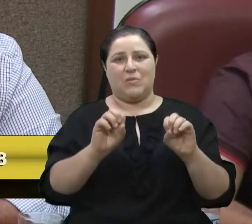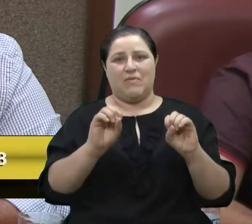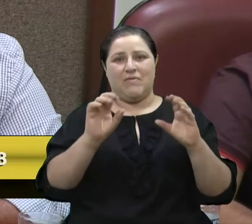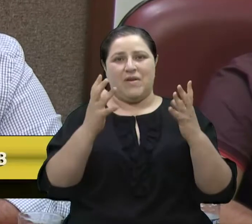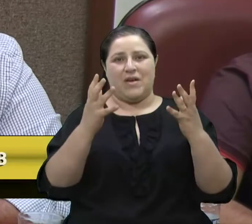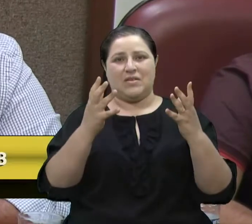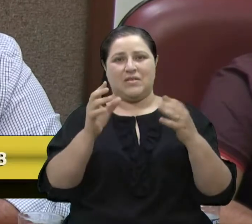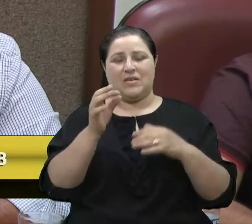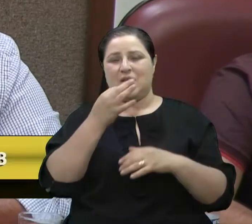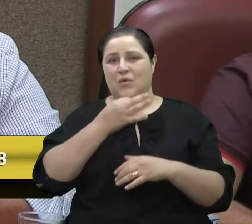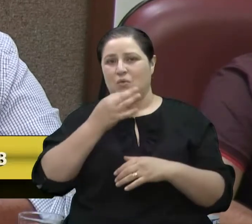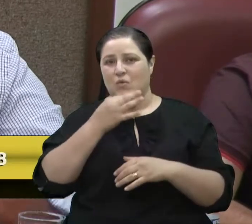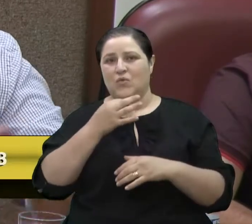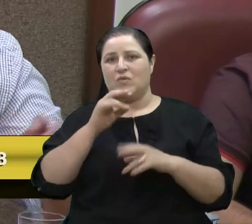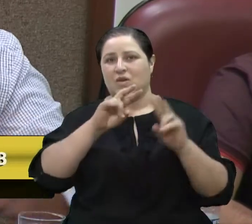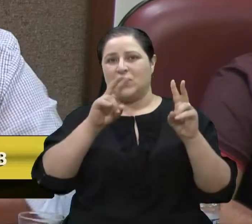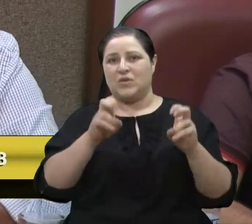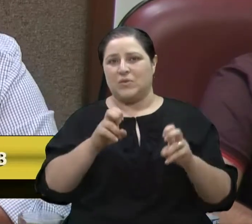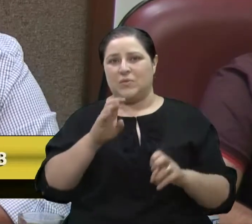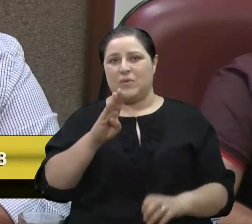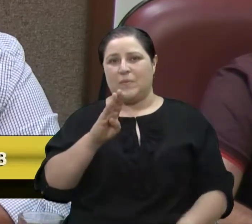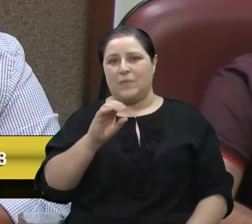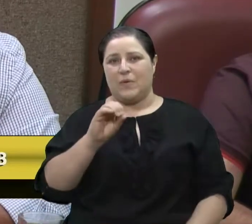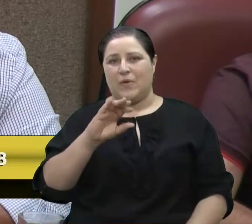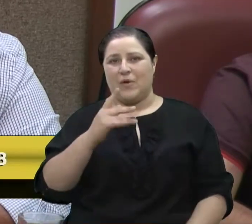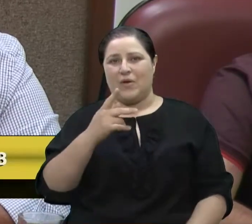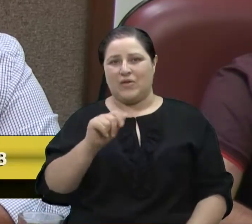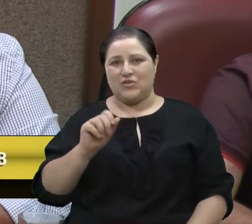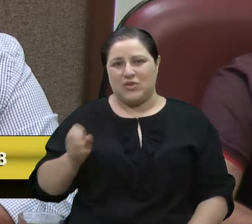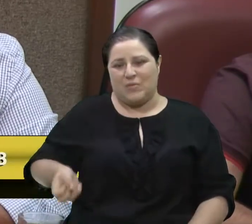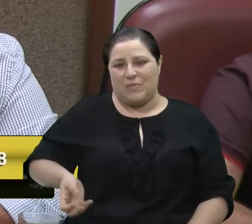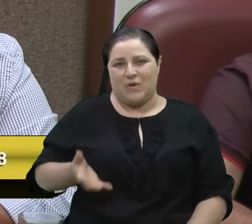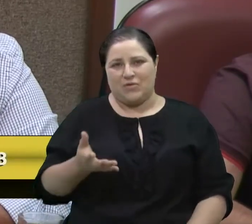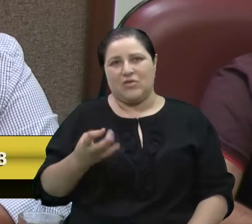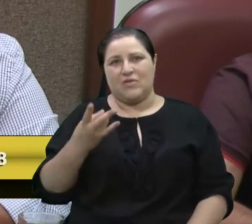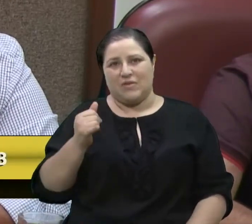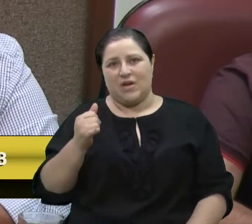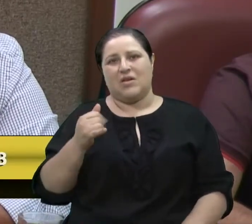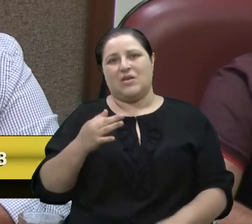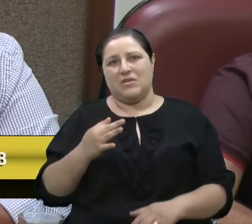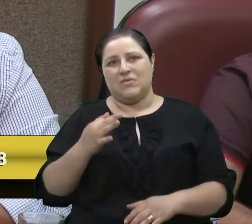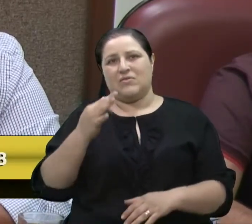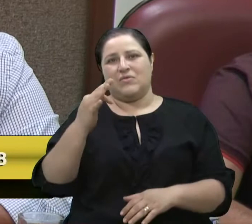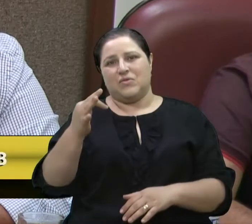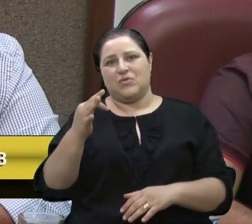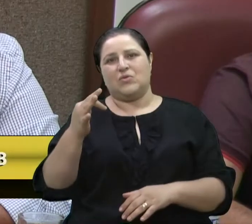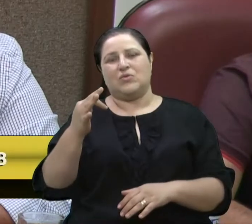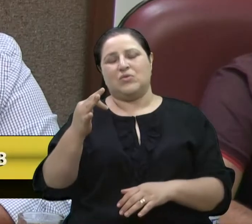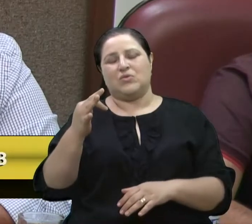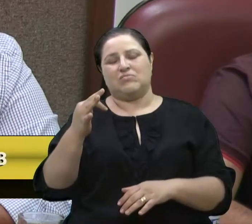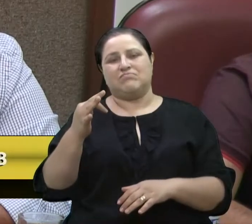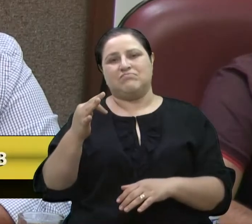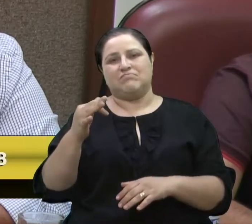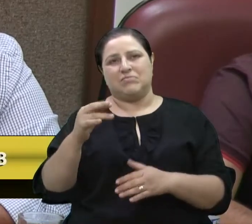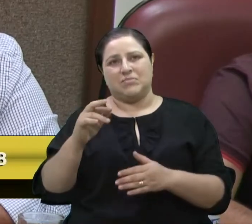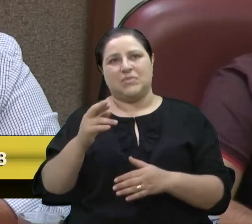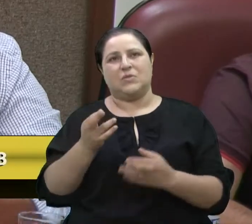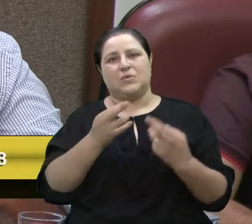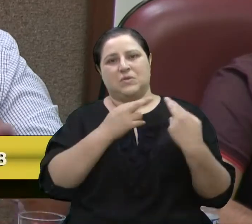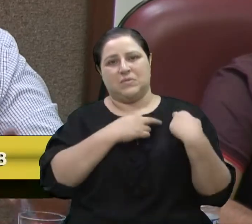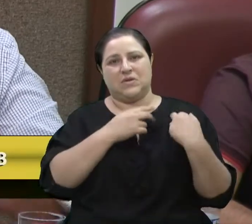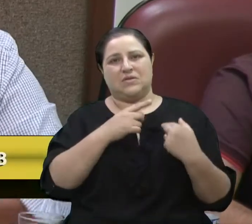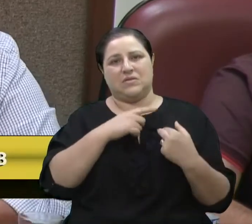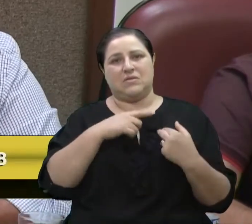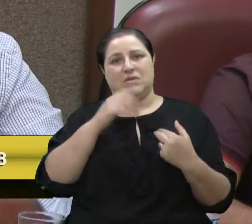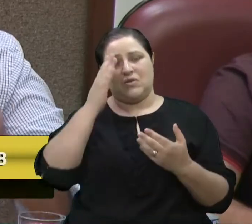bochas de novo, né? Porque ele foi a grande liderança. Então, você vai assumir aos poucos, né? Então, eu acredito que ele tinha